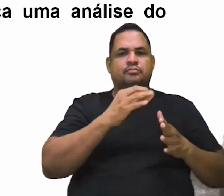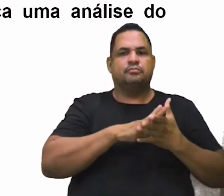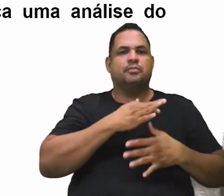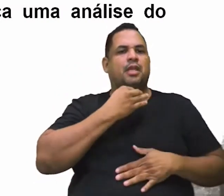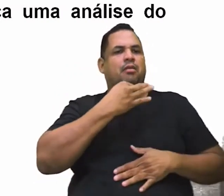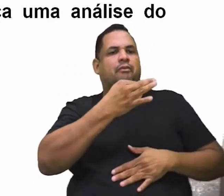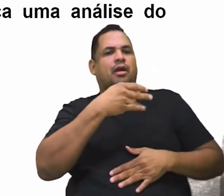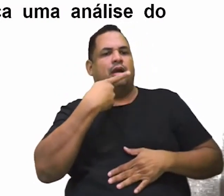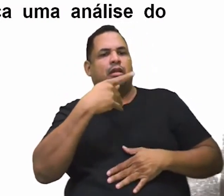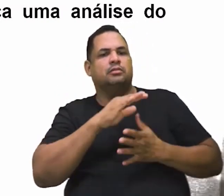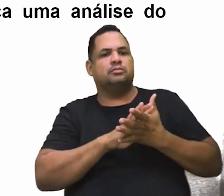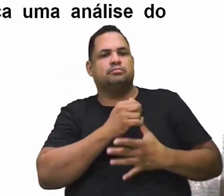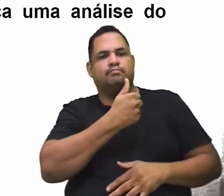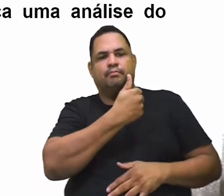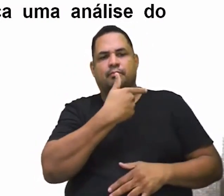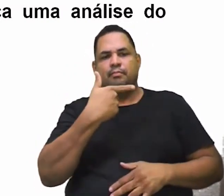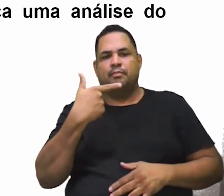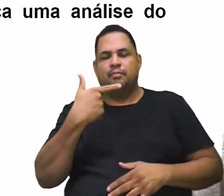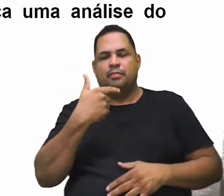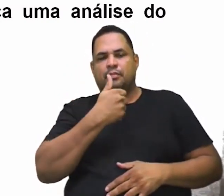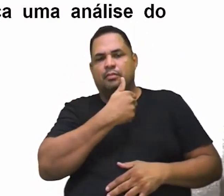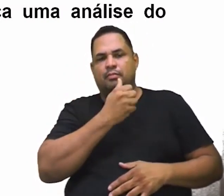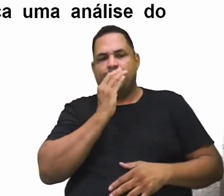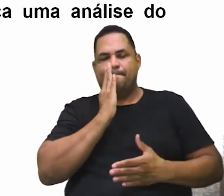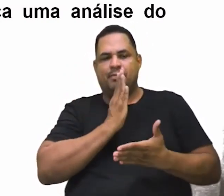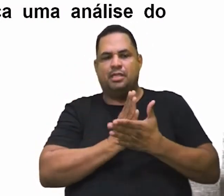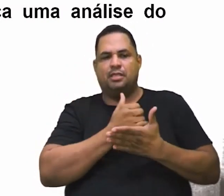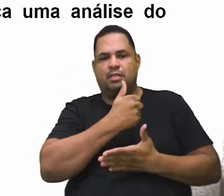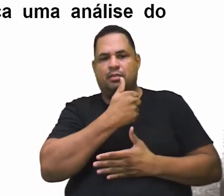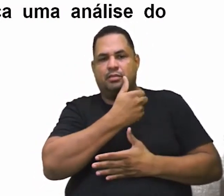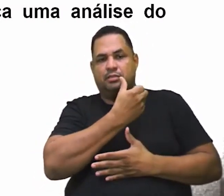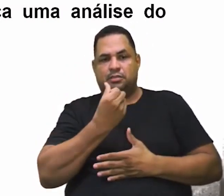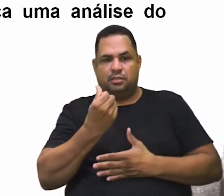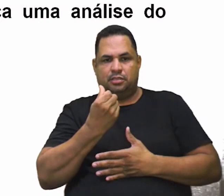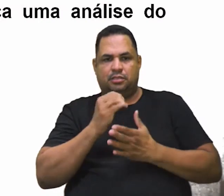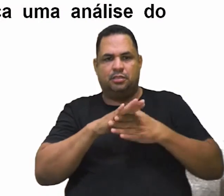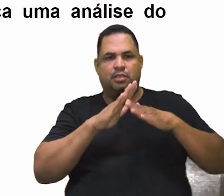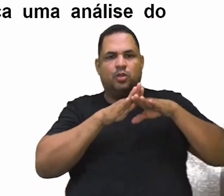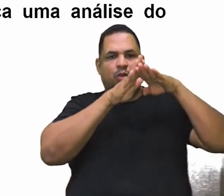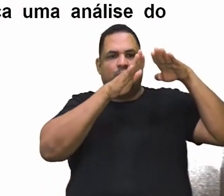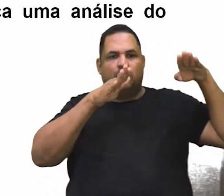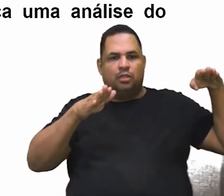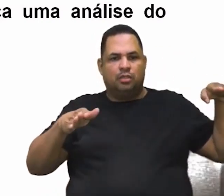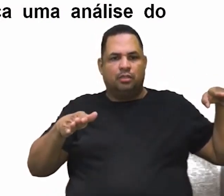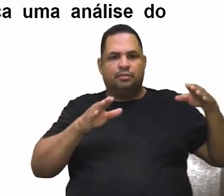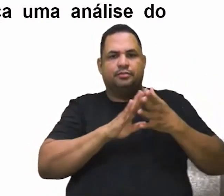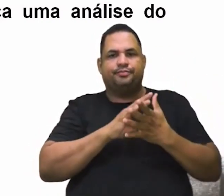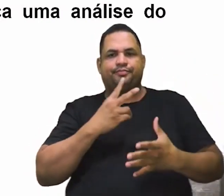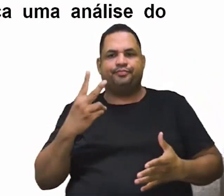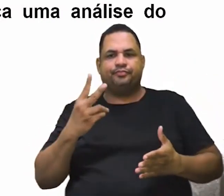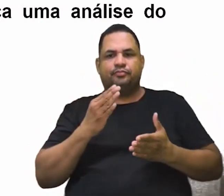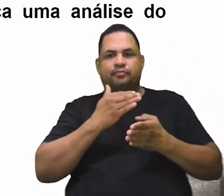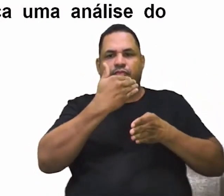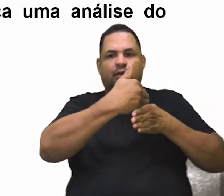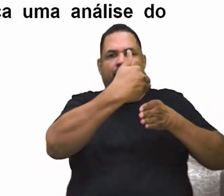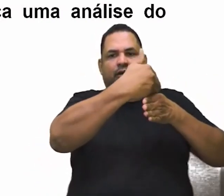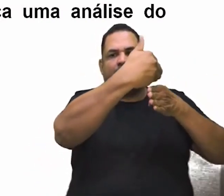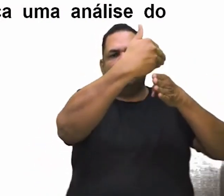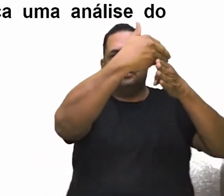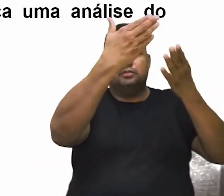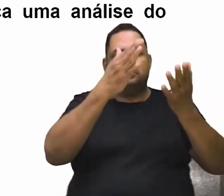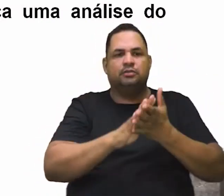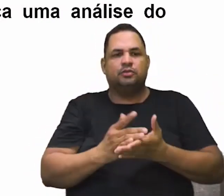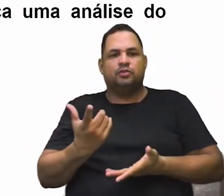to give me half a dozen telhas. The second offered tijolos. And the third candidate promet to be